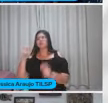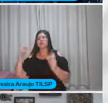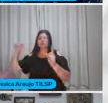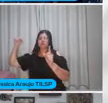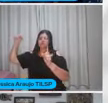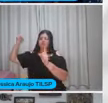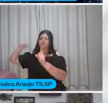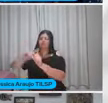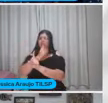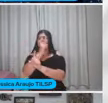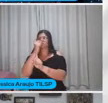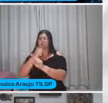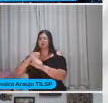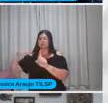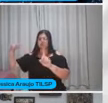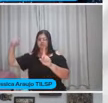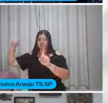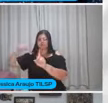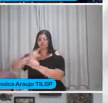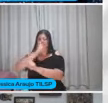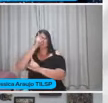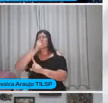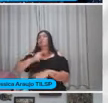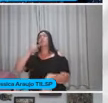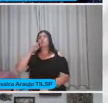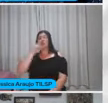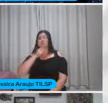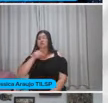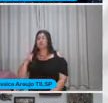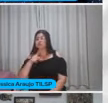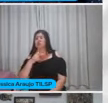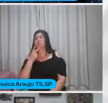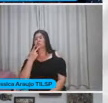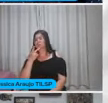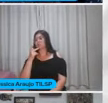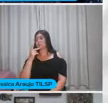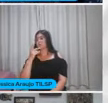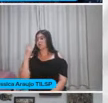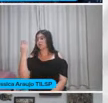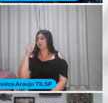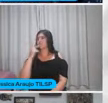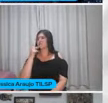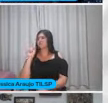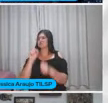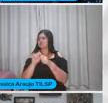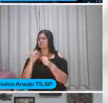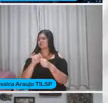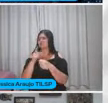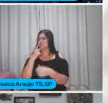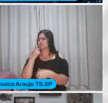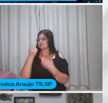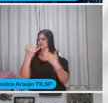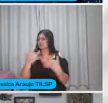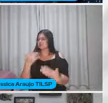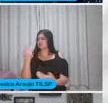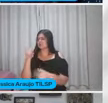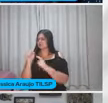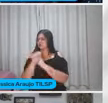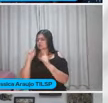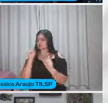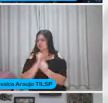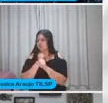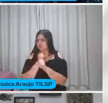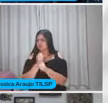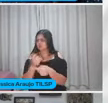professora de biologia Falando isso Sim Porque Numa sociedade Que eu quero ver